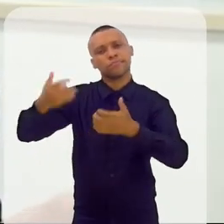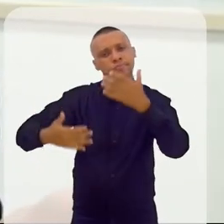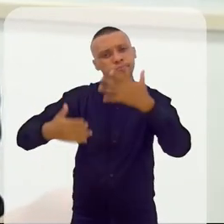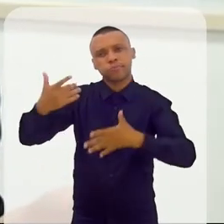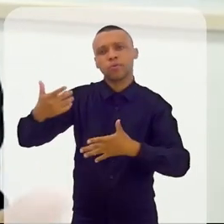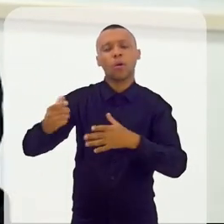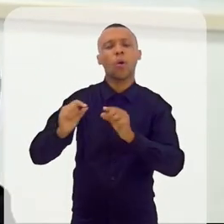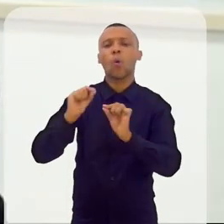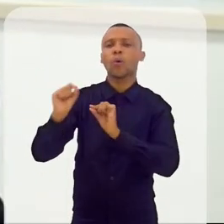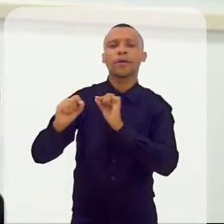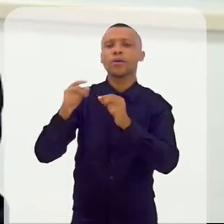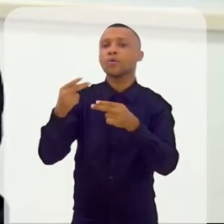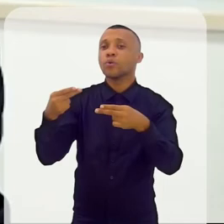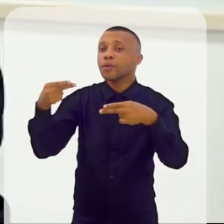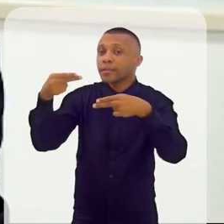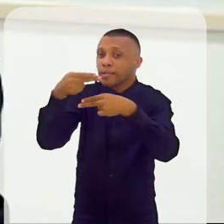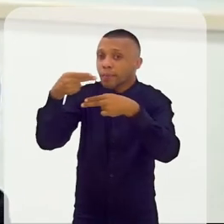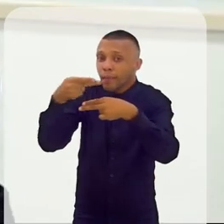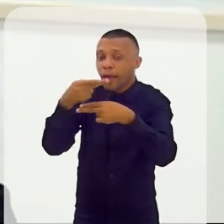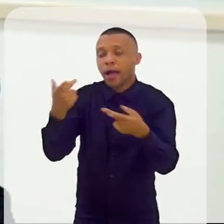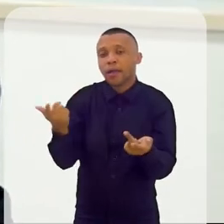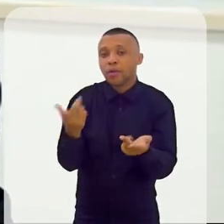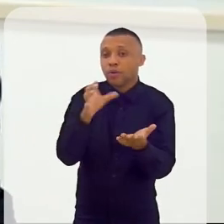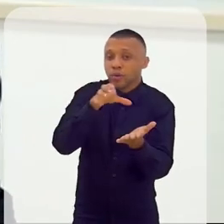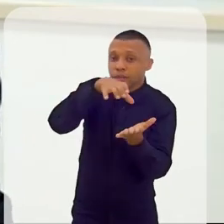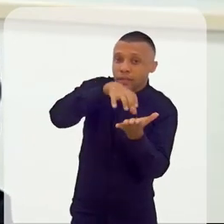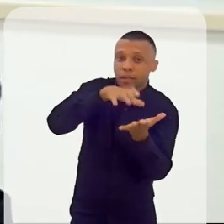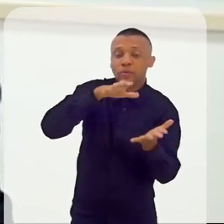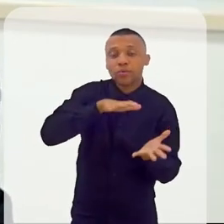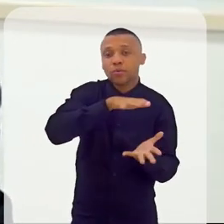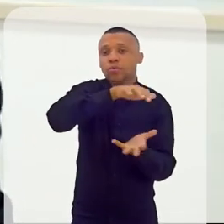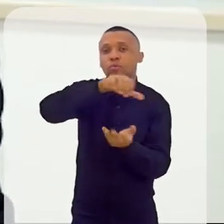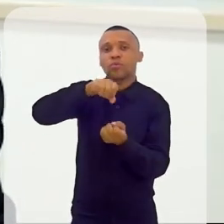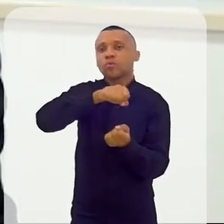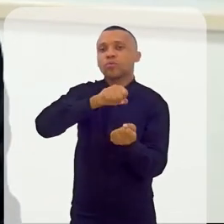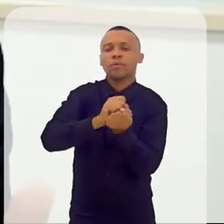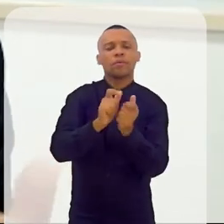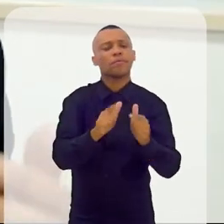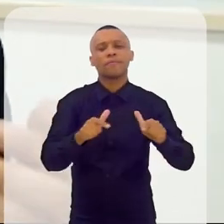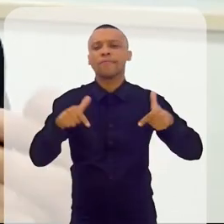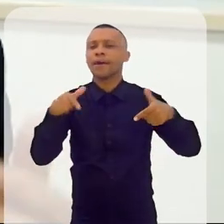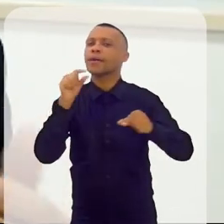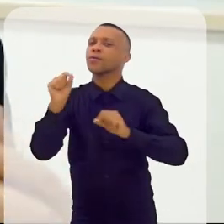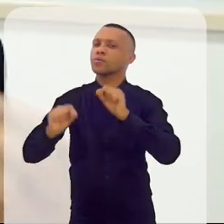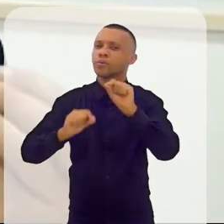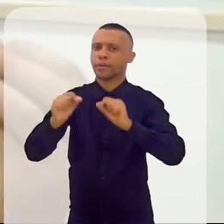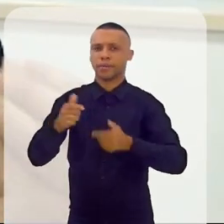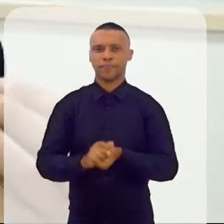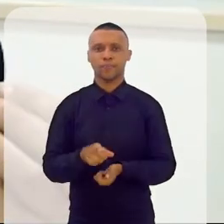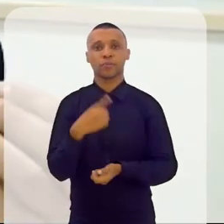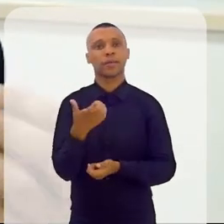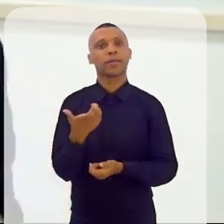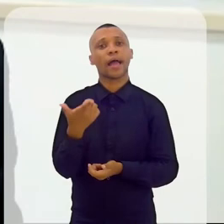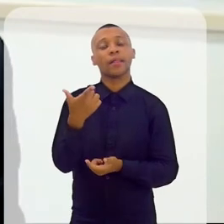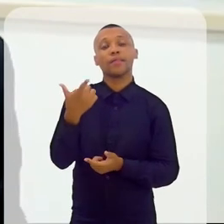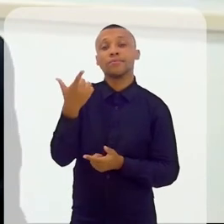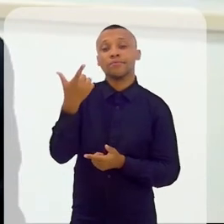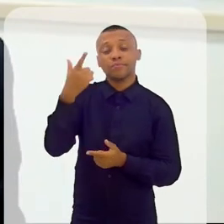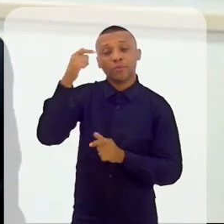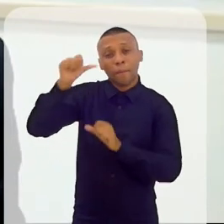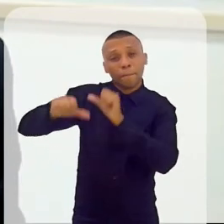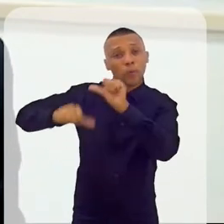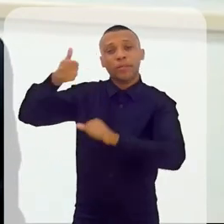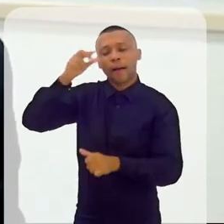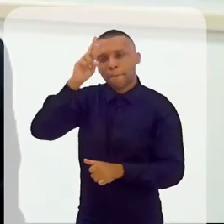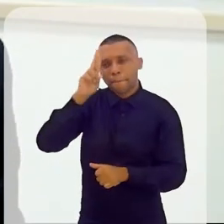falou demais. O que o SEBRAE, o que o Centro de Sustentabilidade faz? Nós queremos é transformar o mindset